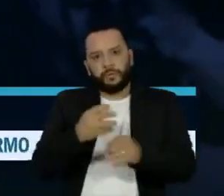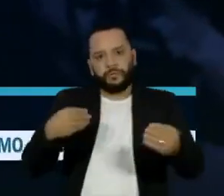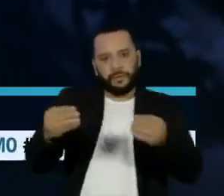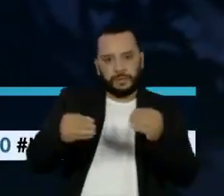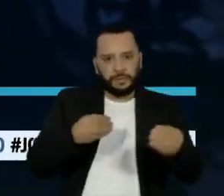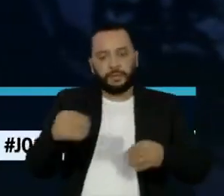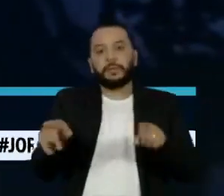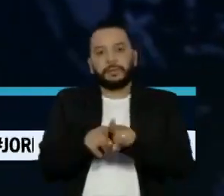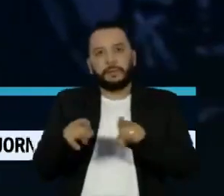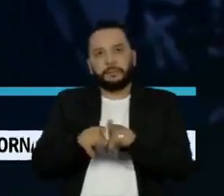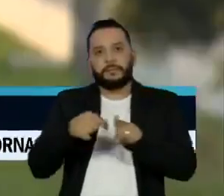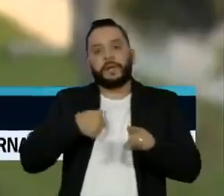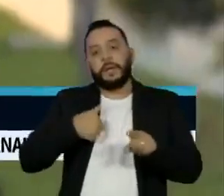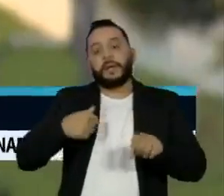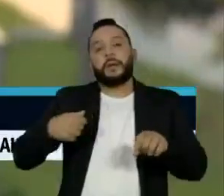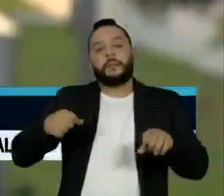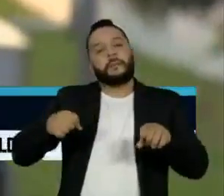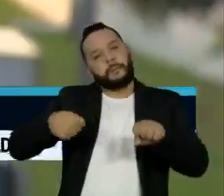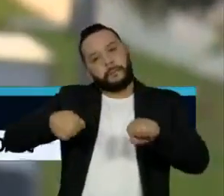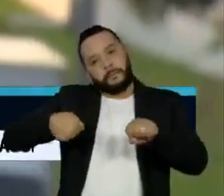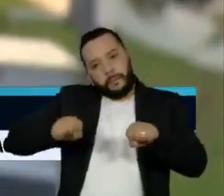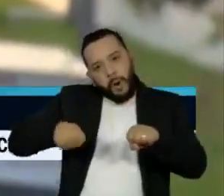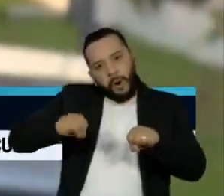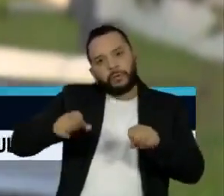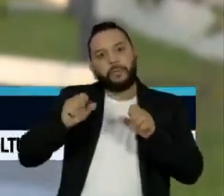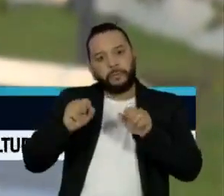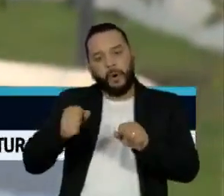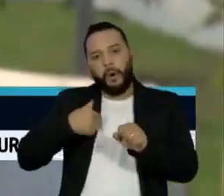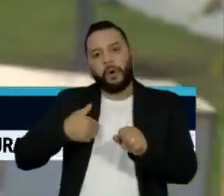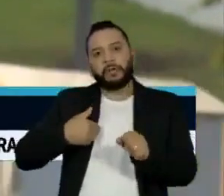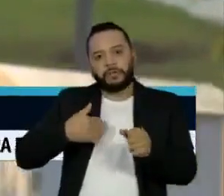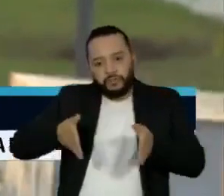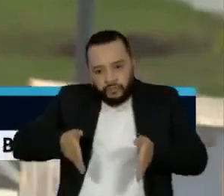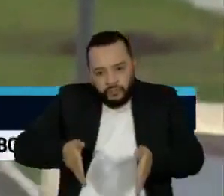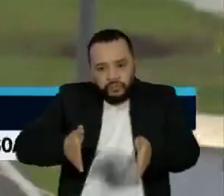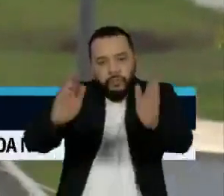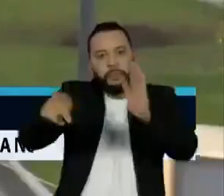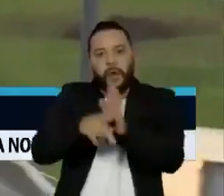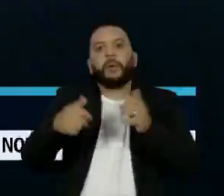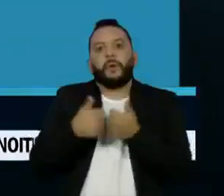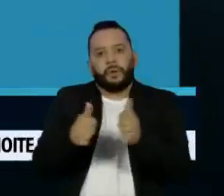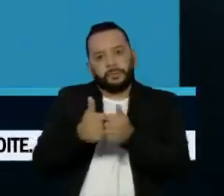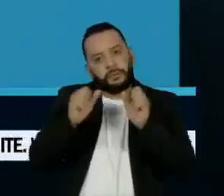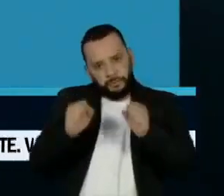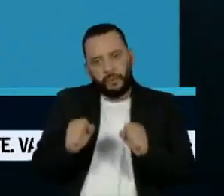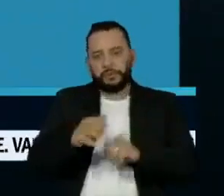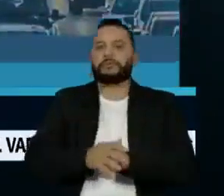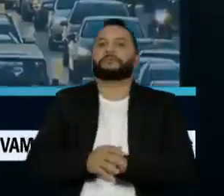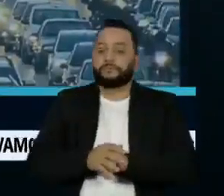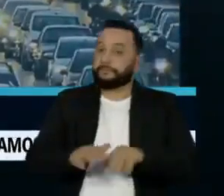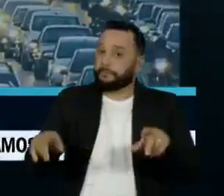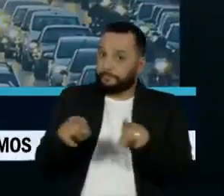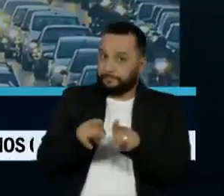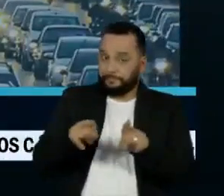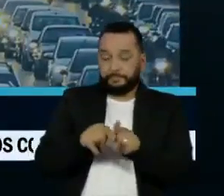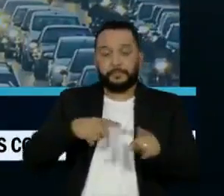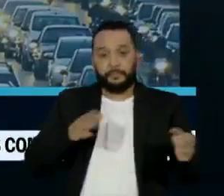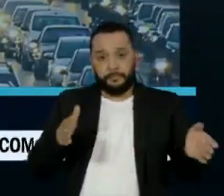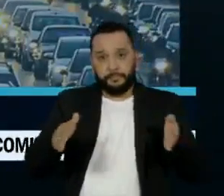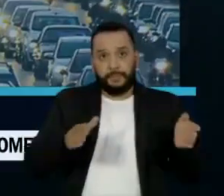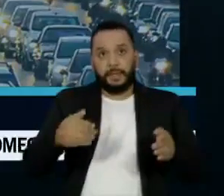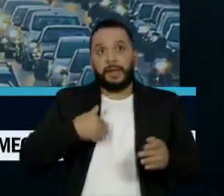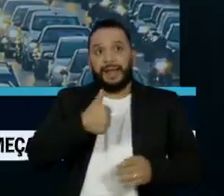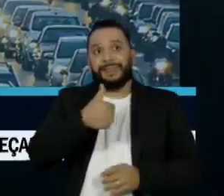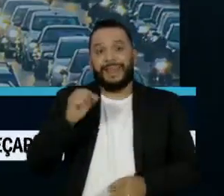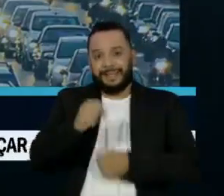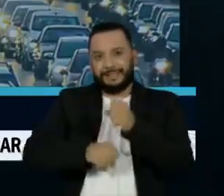motos nos corredores de ônibus. Atenção motoristas para não perder o foco das mudanças. O prazo de validade da CNH passou